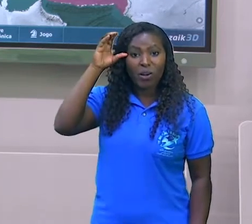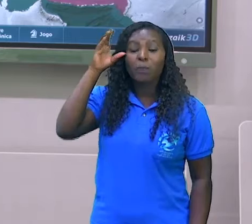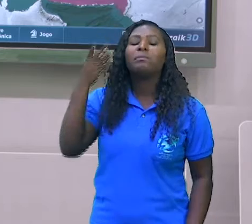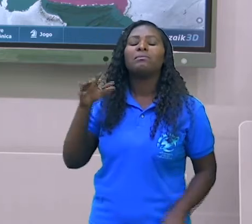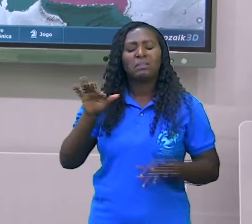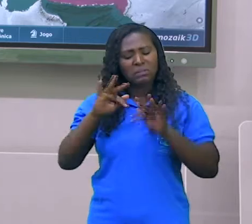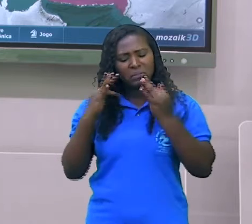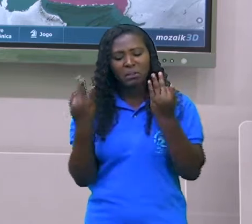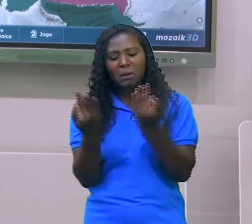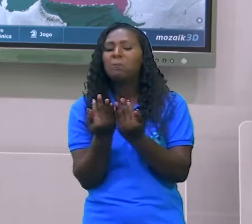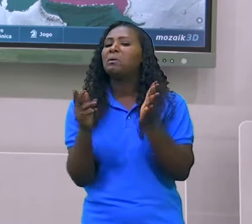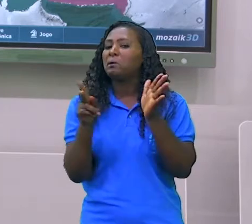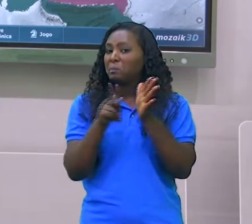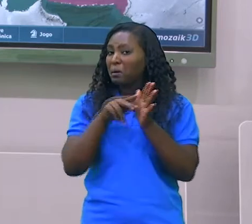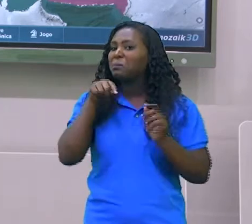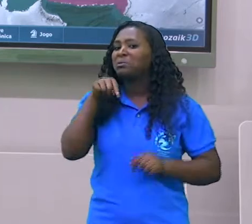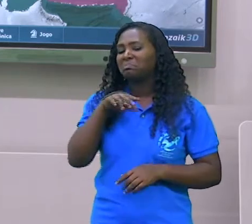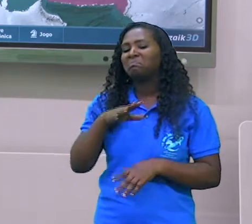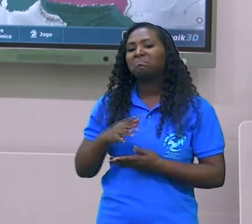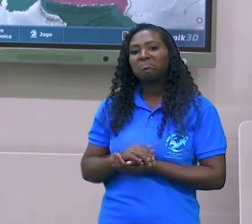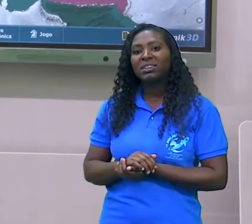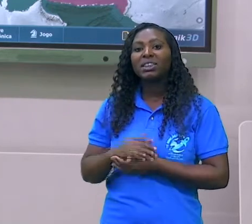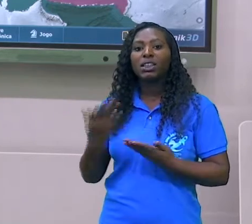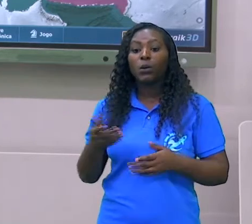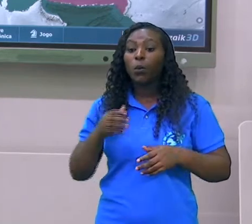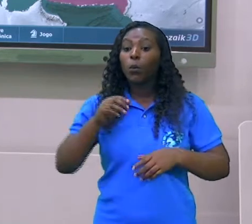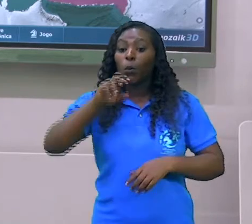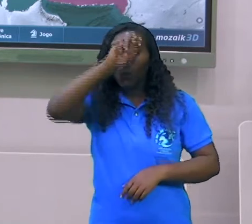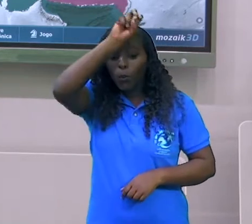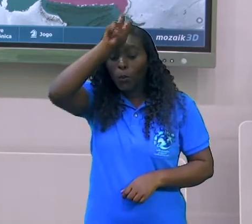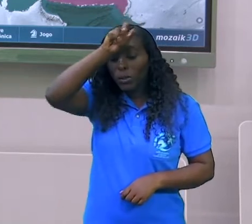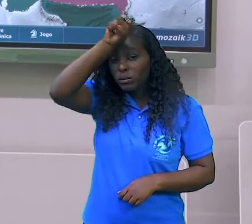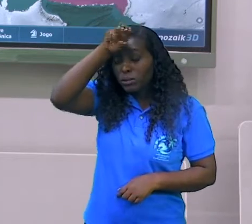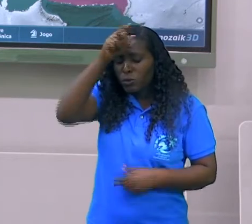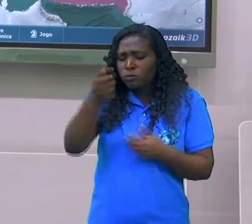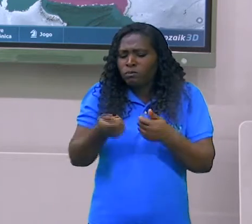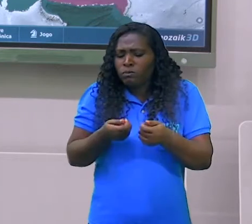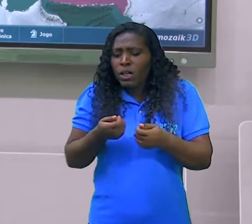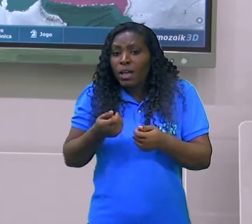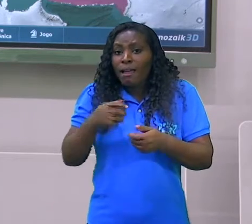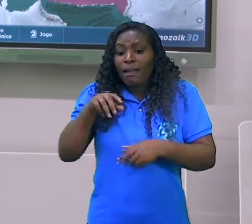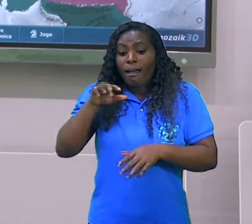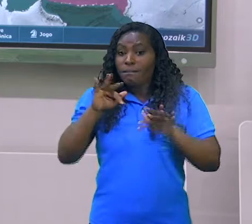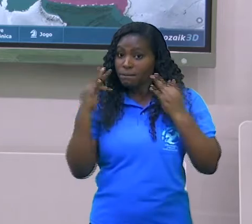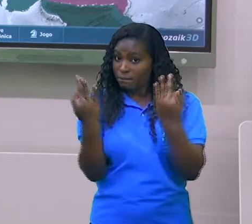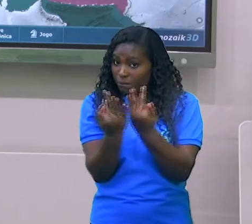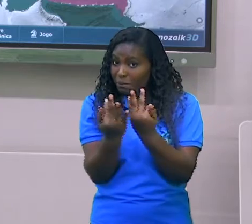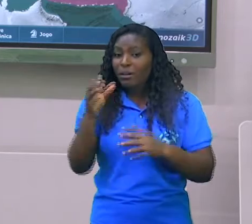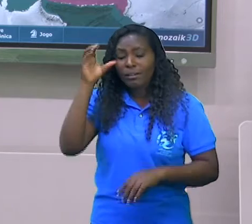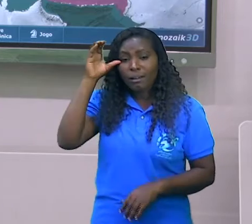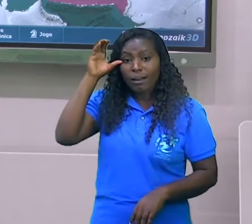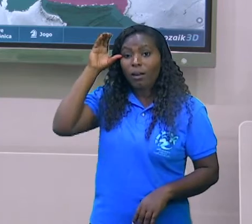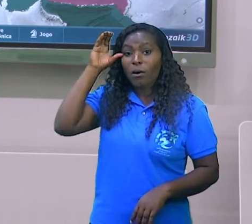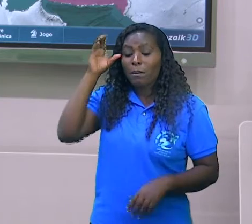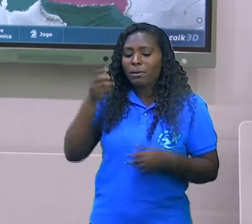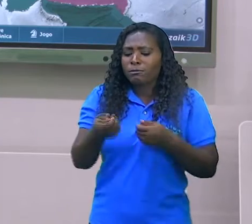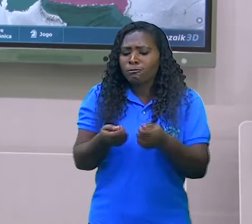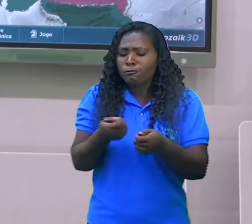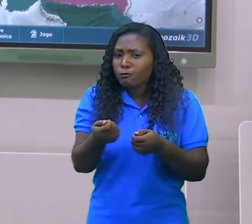foi dominado por essa família e tiveram vários faraós descendentes